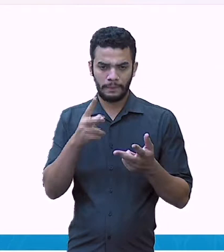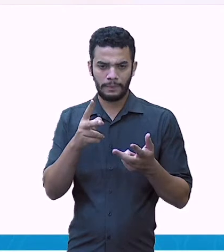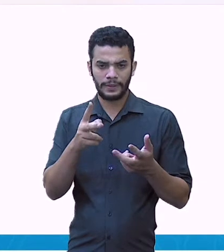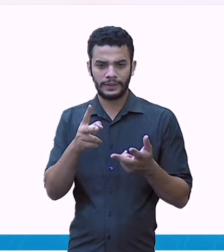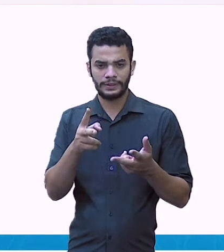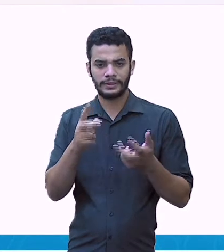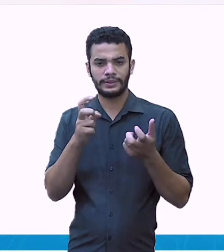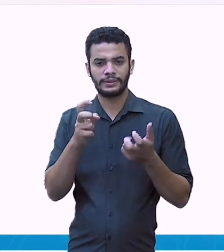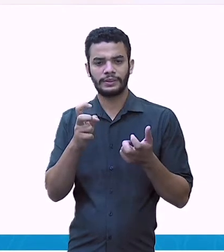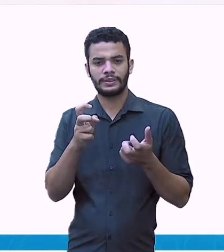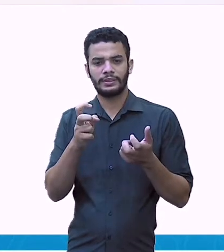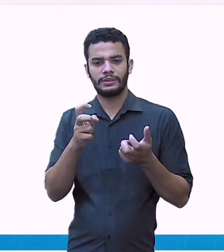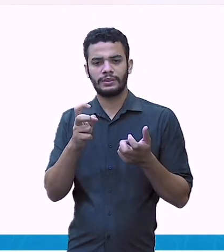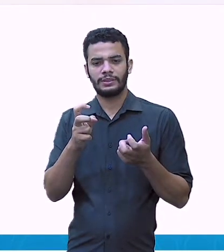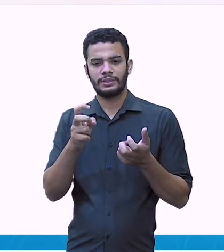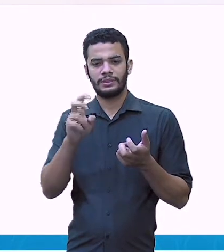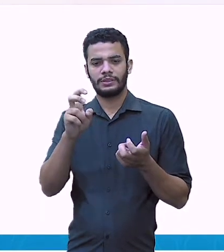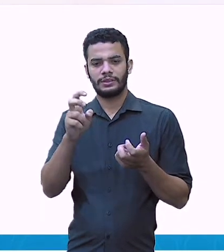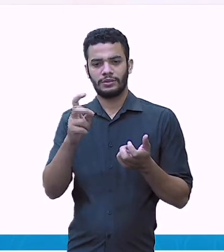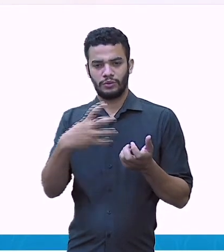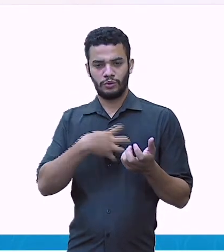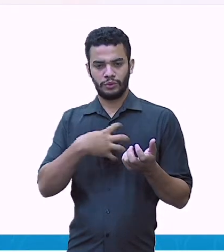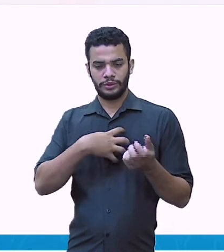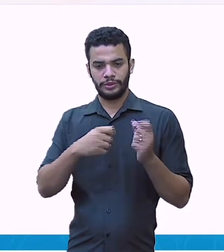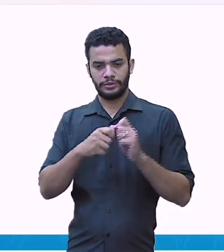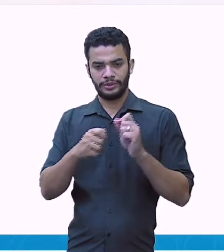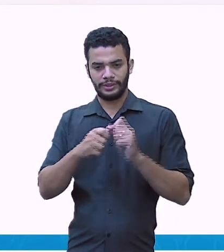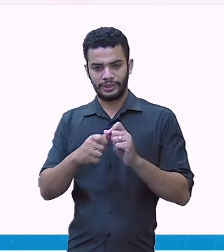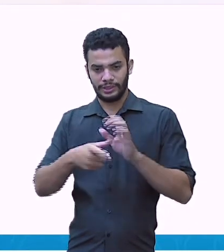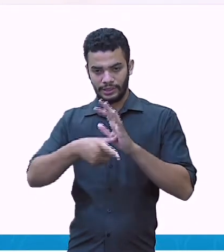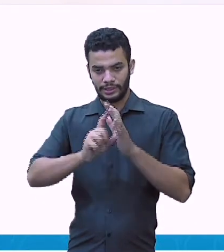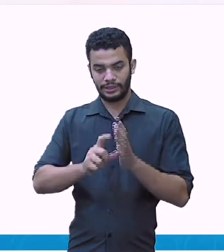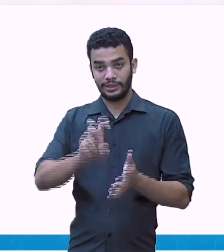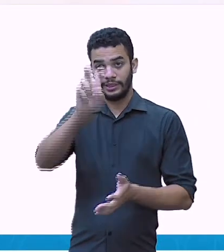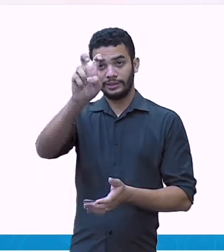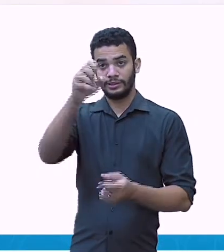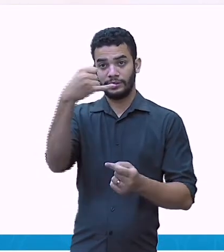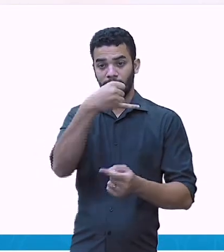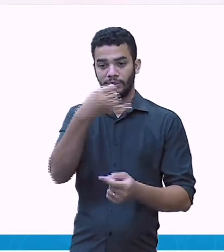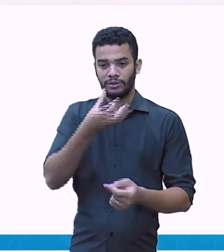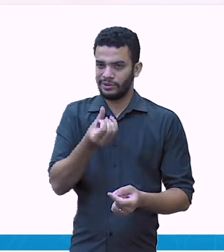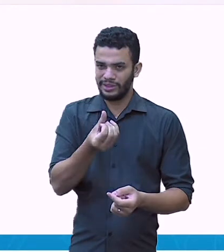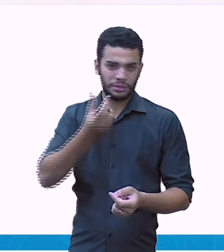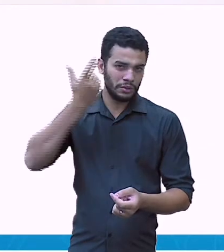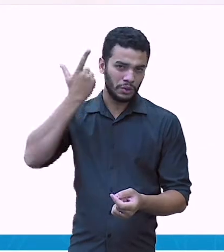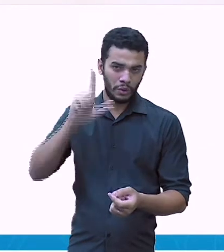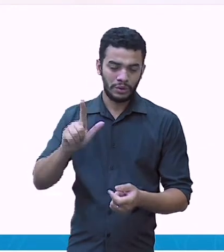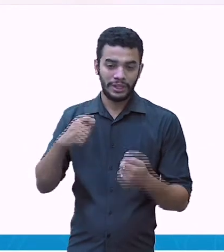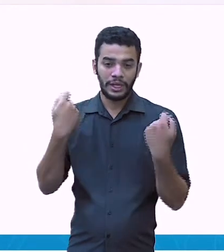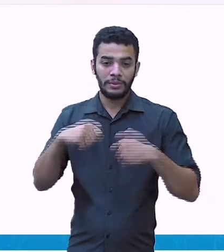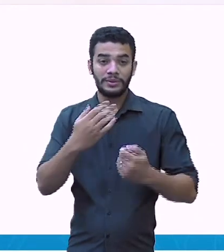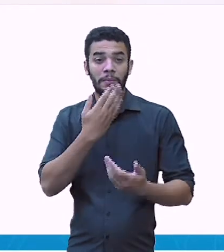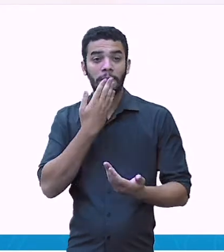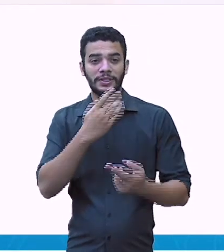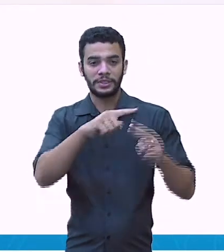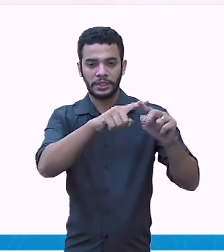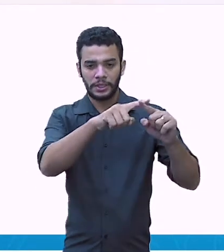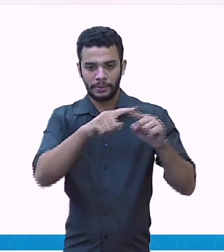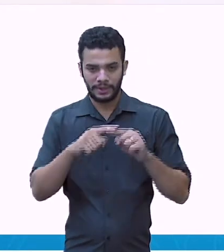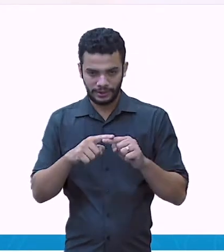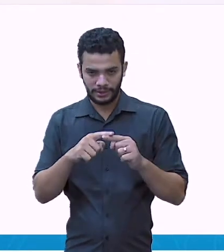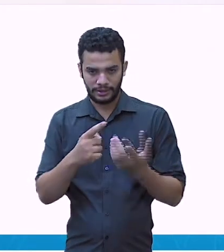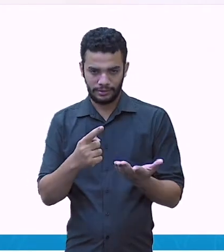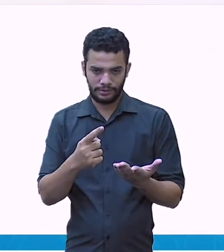fica 15. 15, 15 menos 6, 9. Se eu emprestei aqui, ficou 1. 1 menos 1,